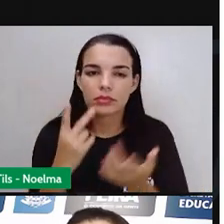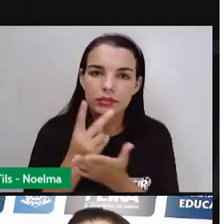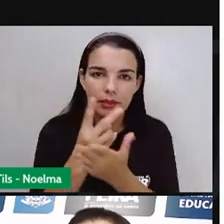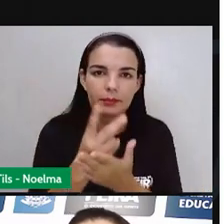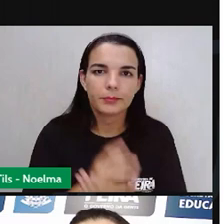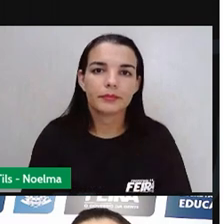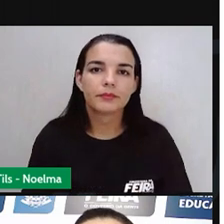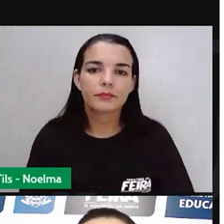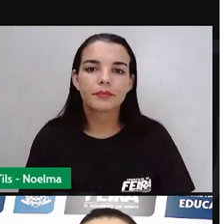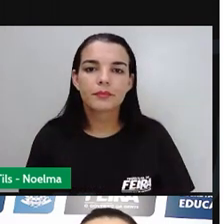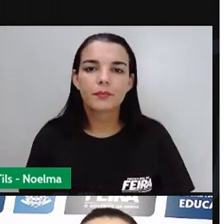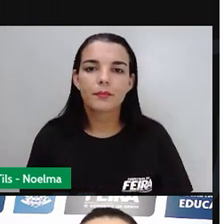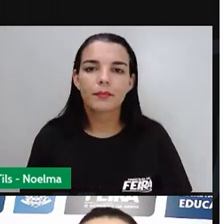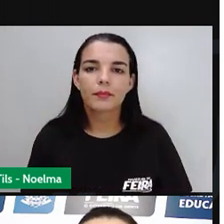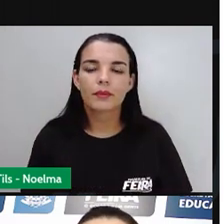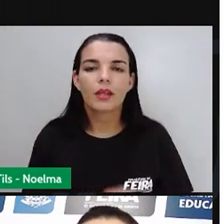dizer assim.